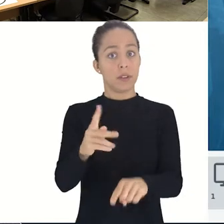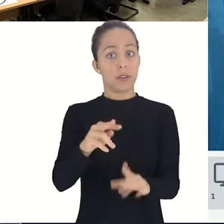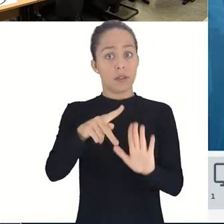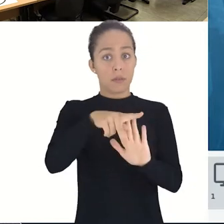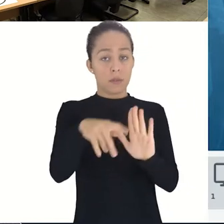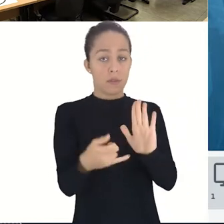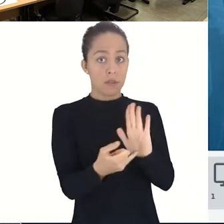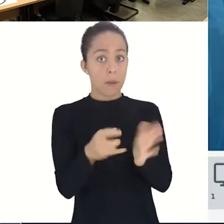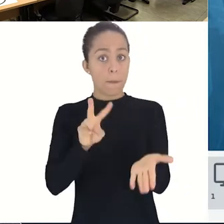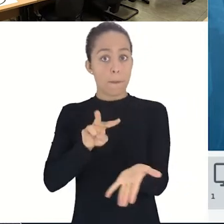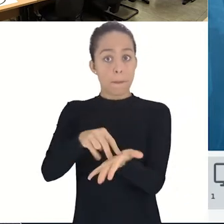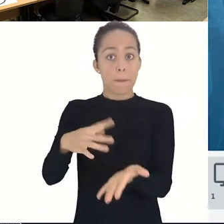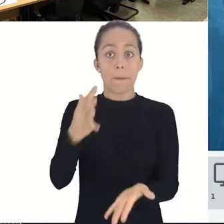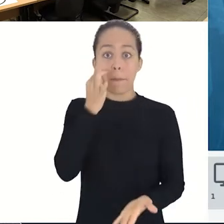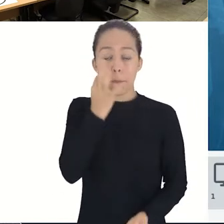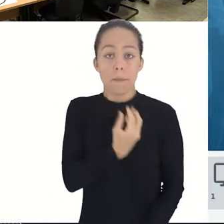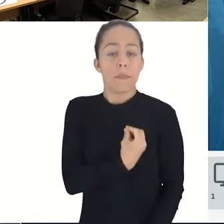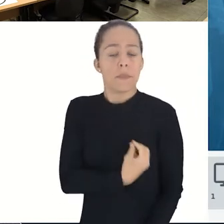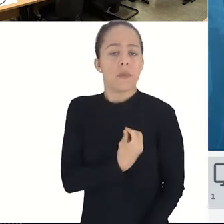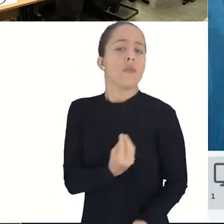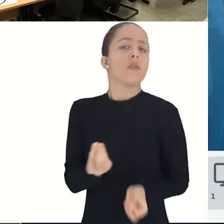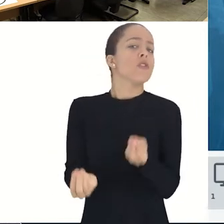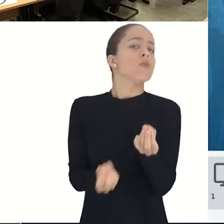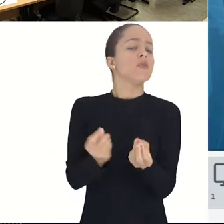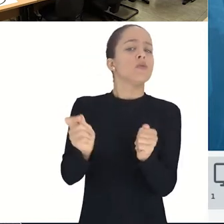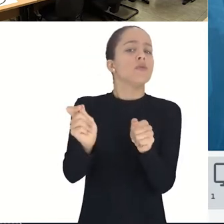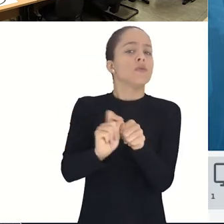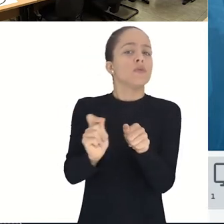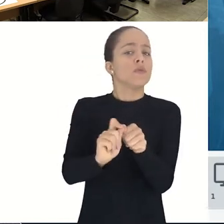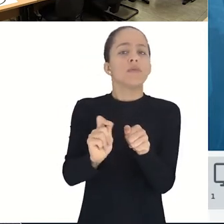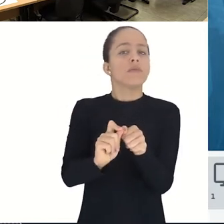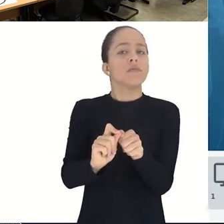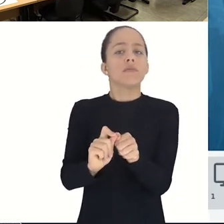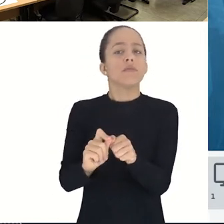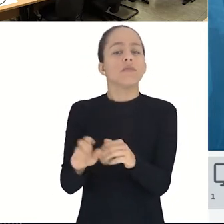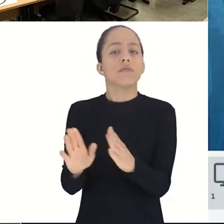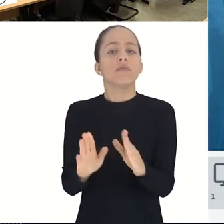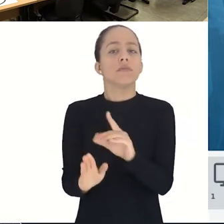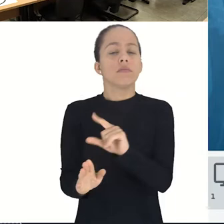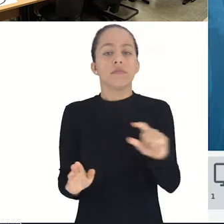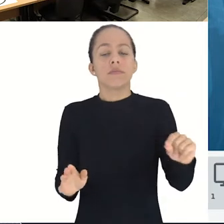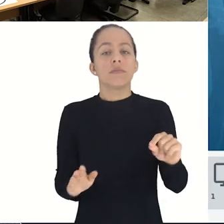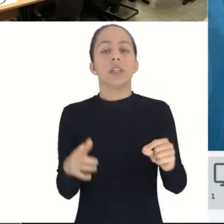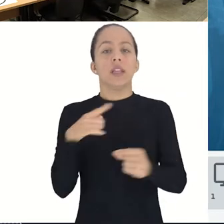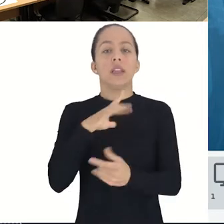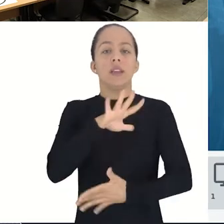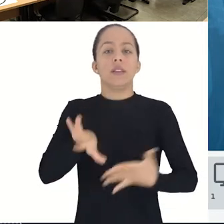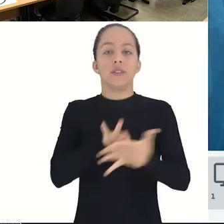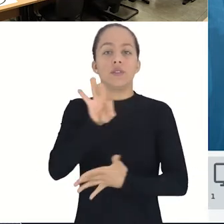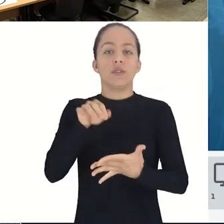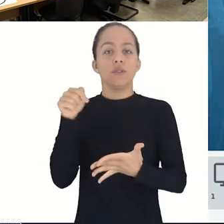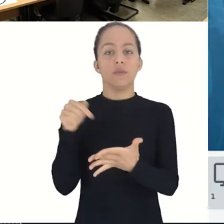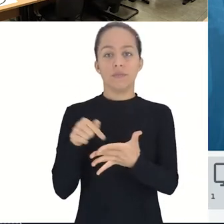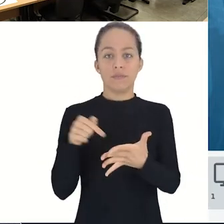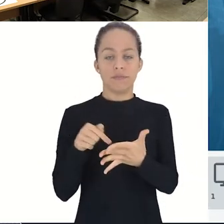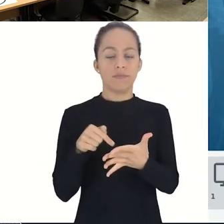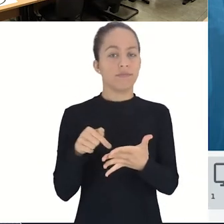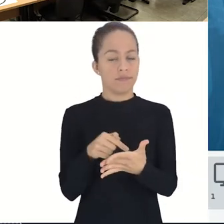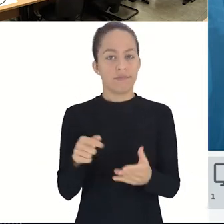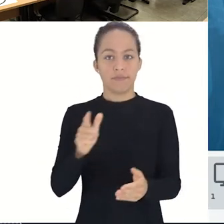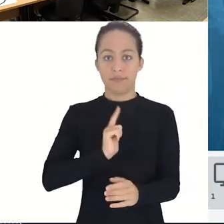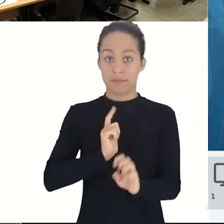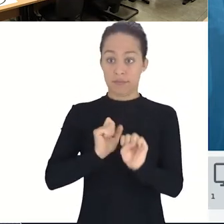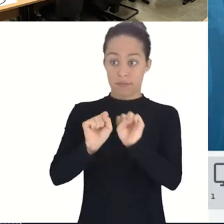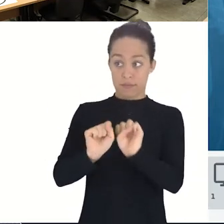na modalidade presencial, será efetivada em etapa única, por meio da realização de sorteio eletrônico,